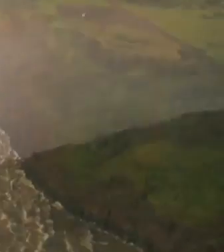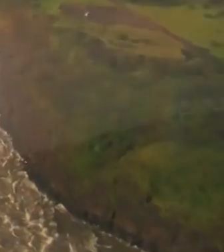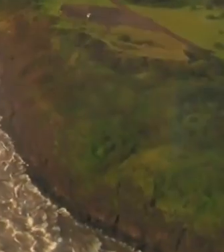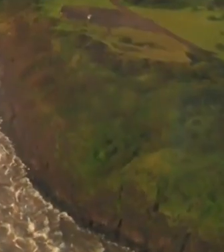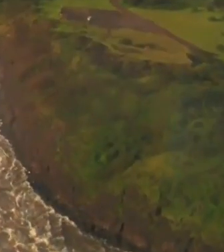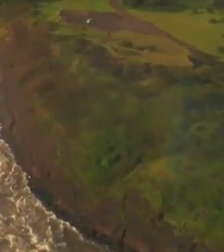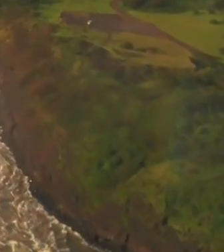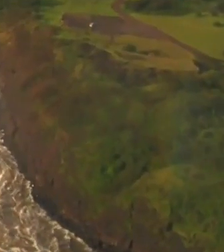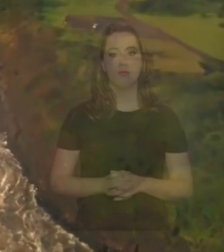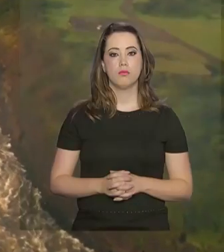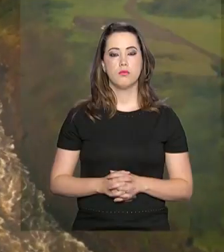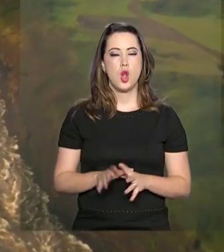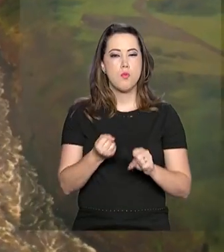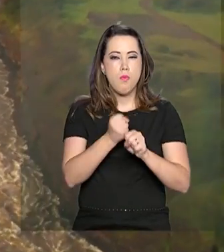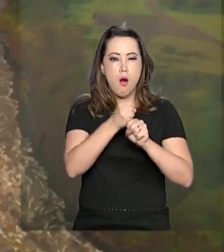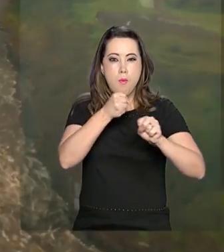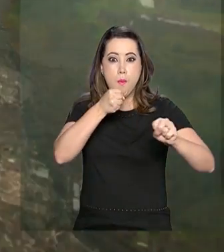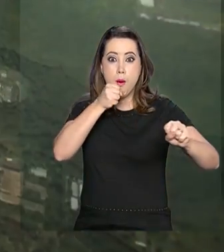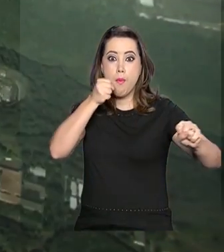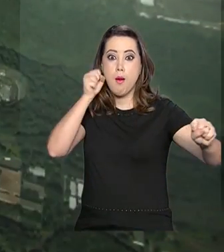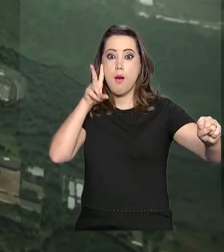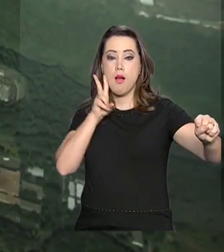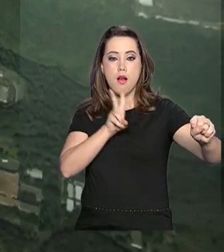Ela é uma gigante.